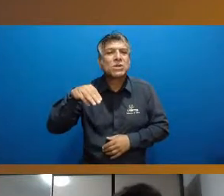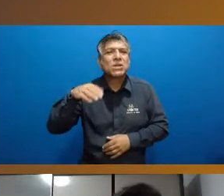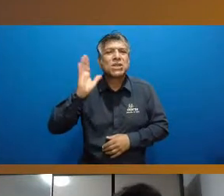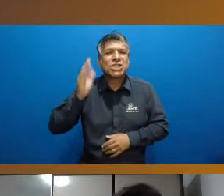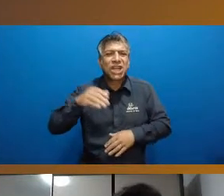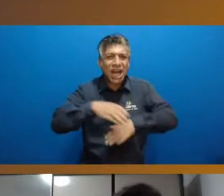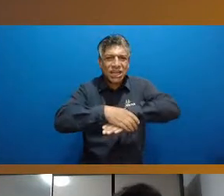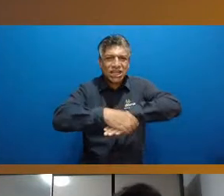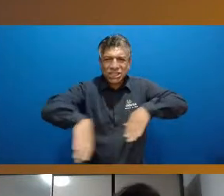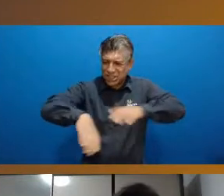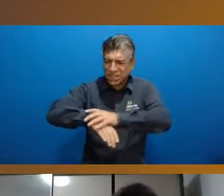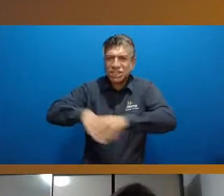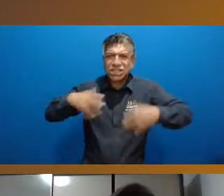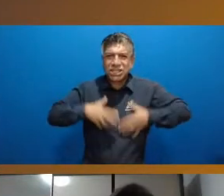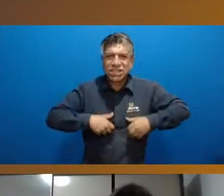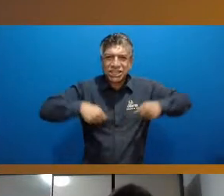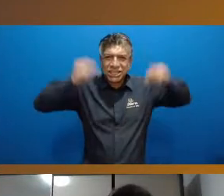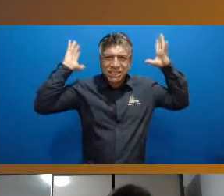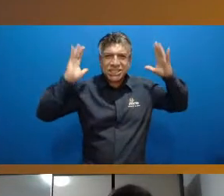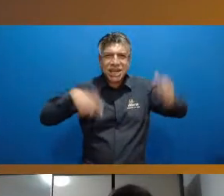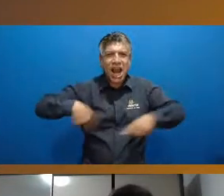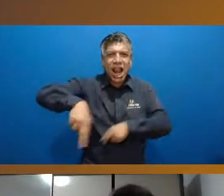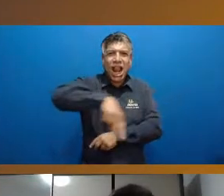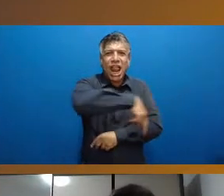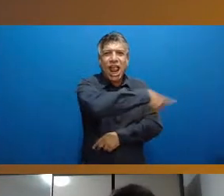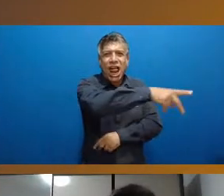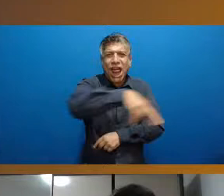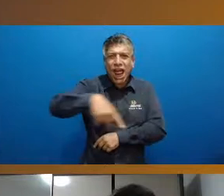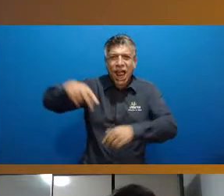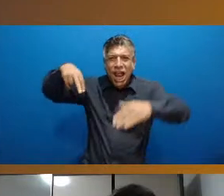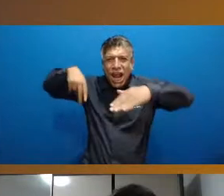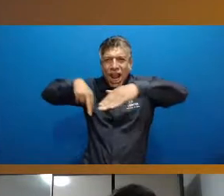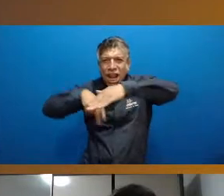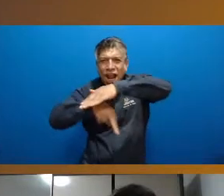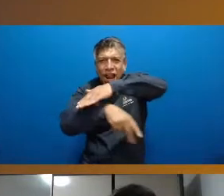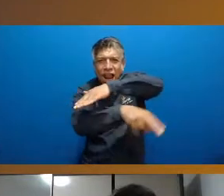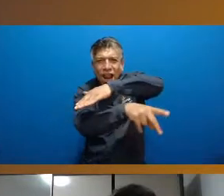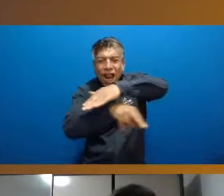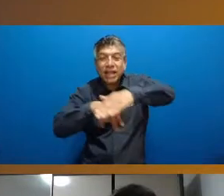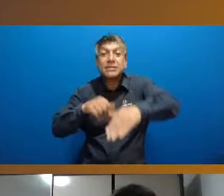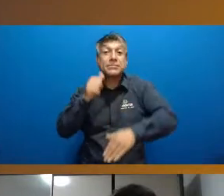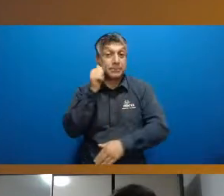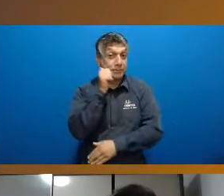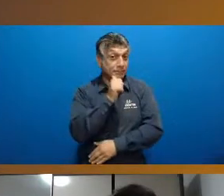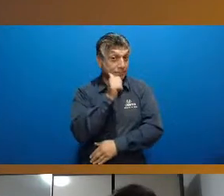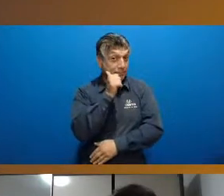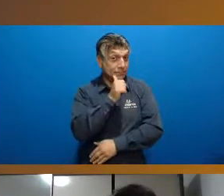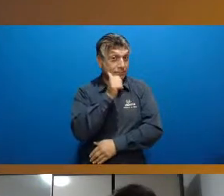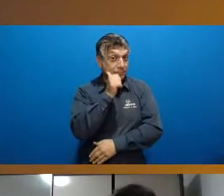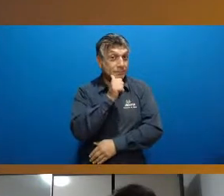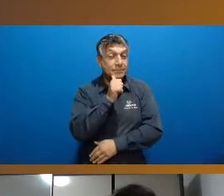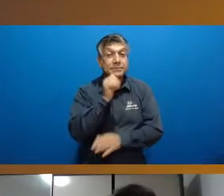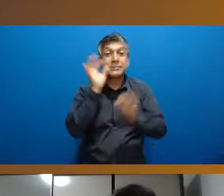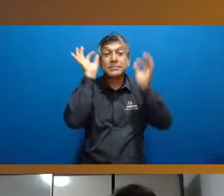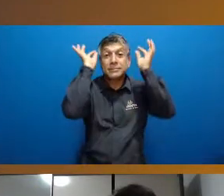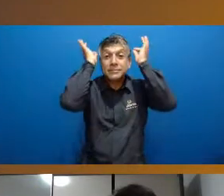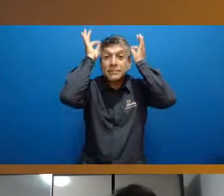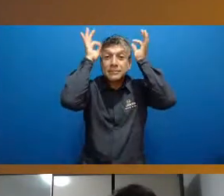sapato já tá sem camisa já tá correndo passando por baixo da mesa agora a garotinha tá de cabelinho